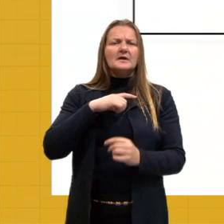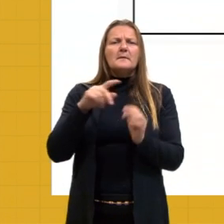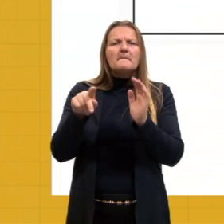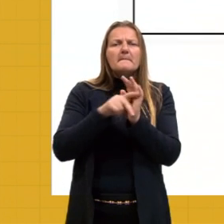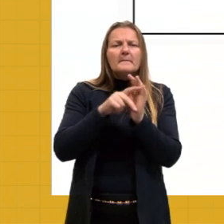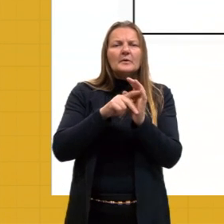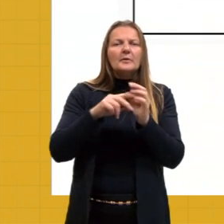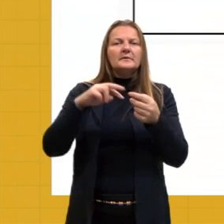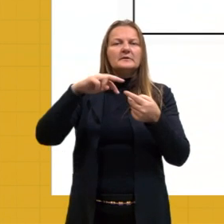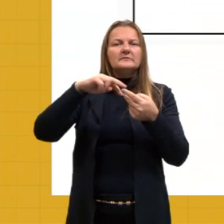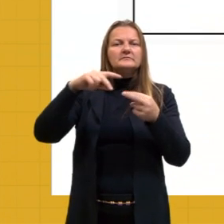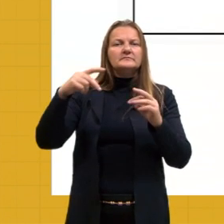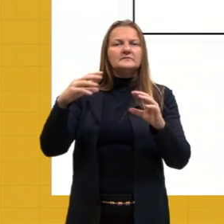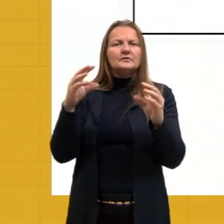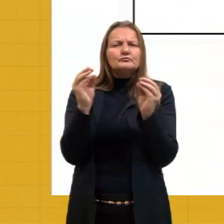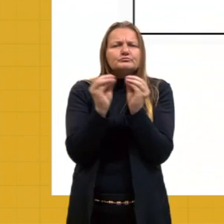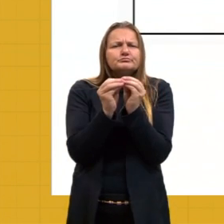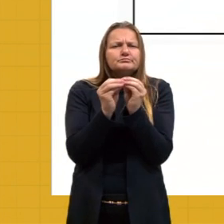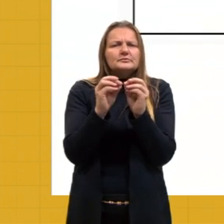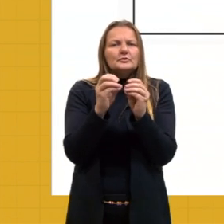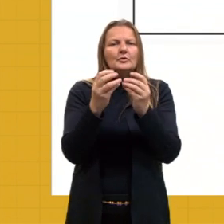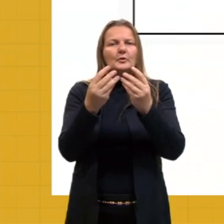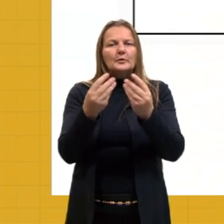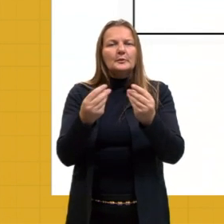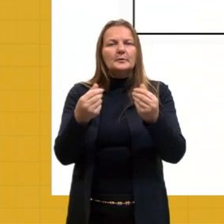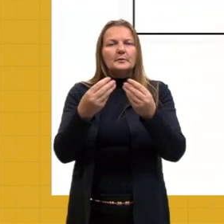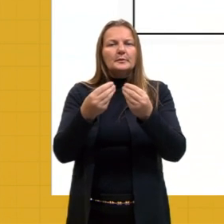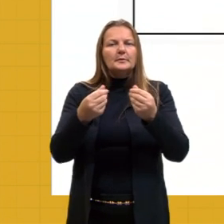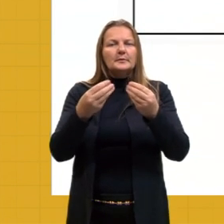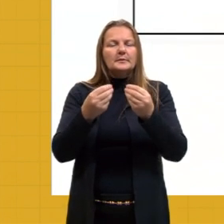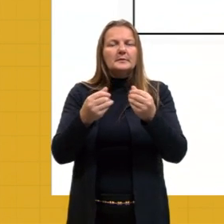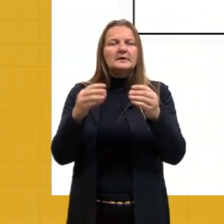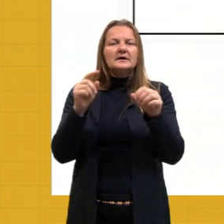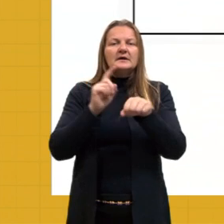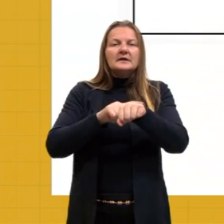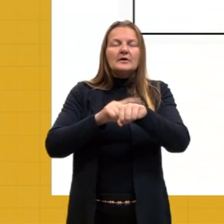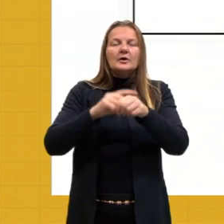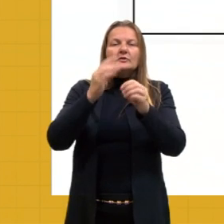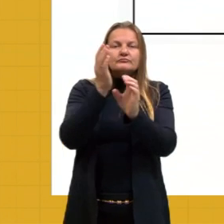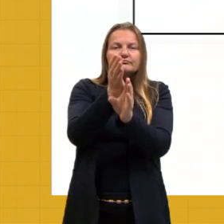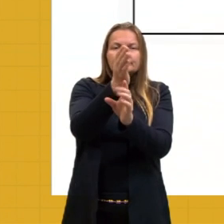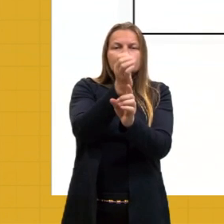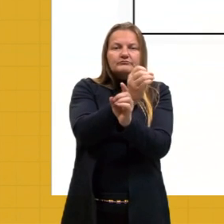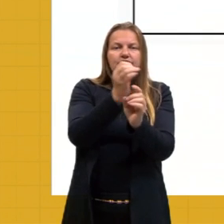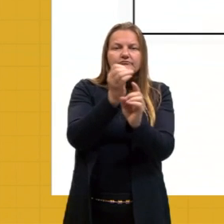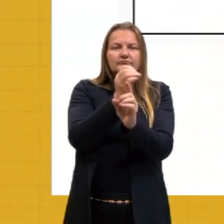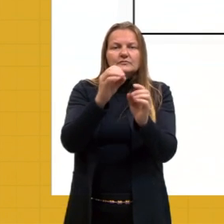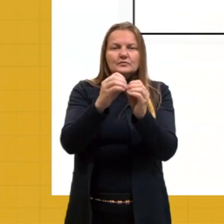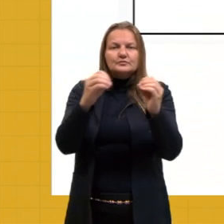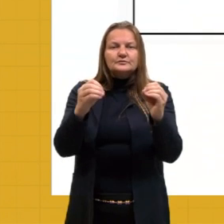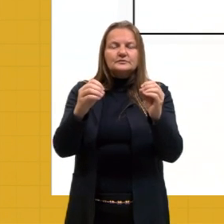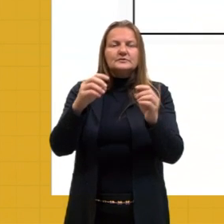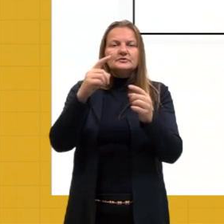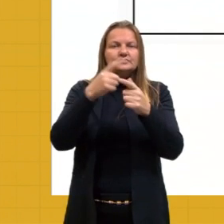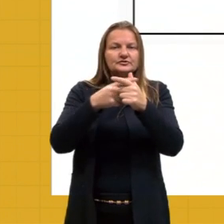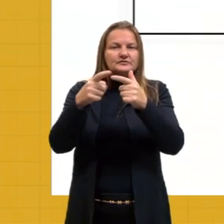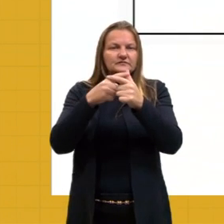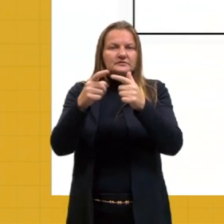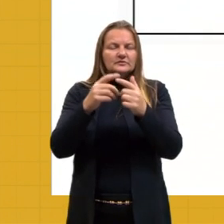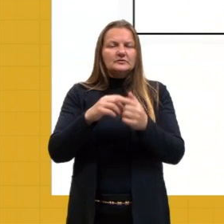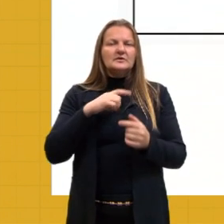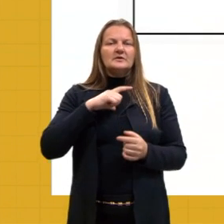descondensada. Só se condensa na hora da divisão. Tá, gente? E a